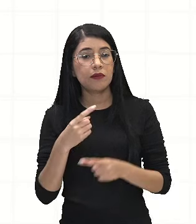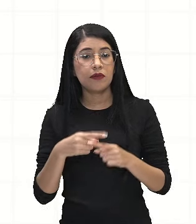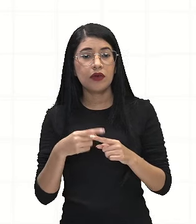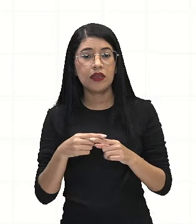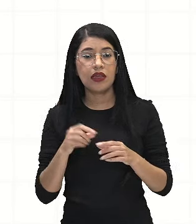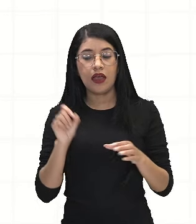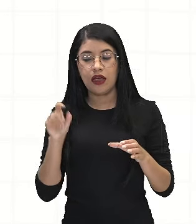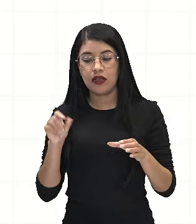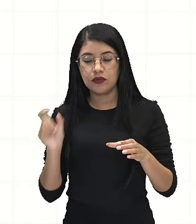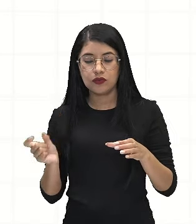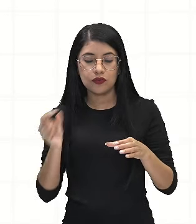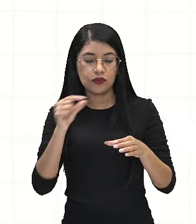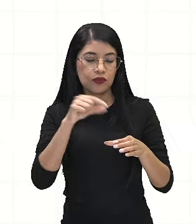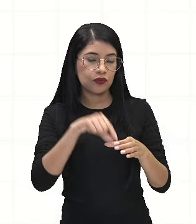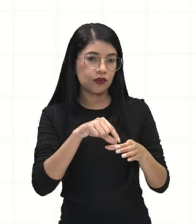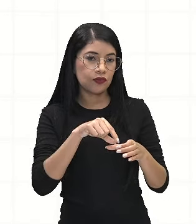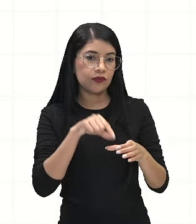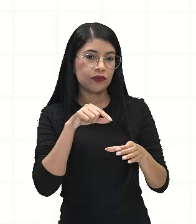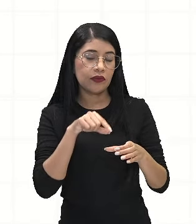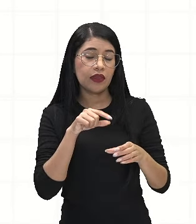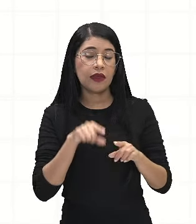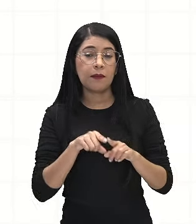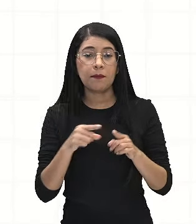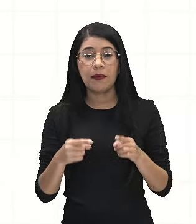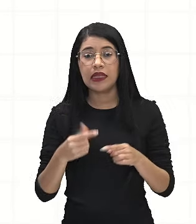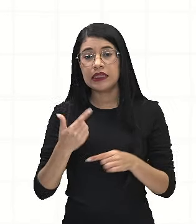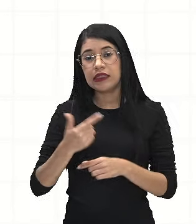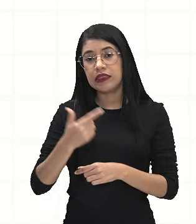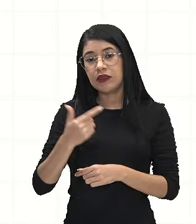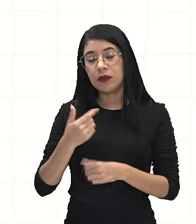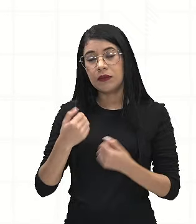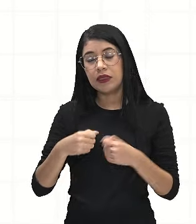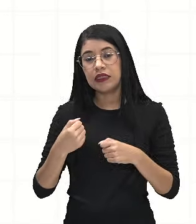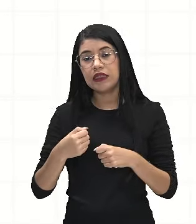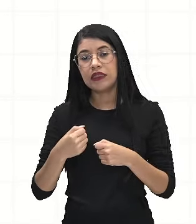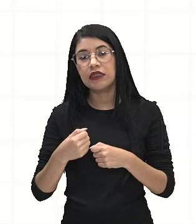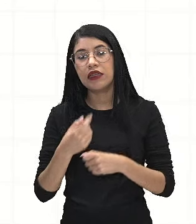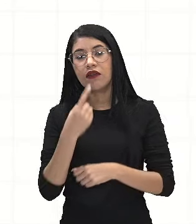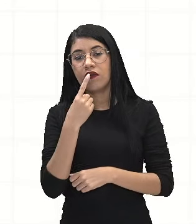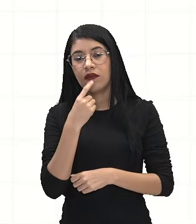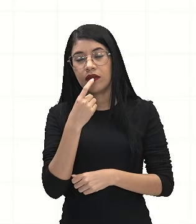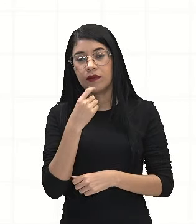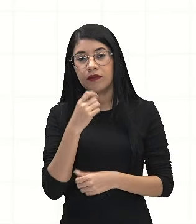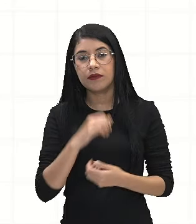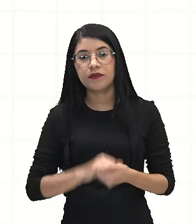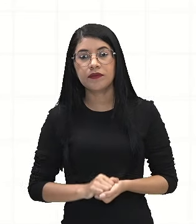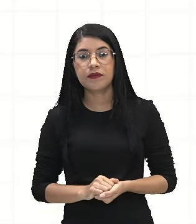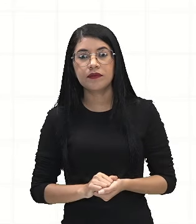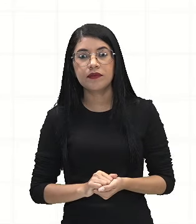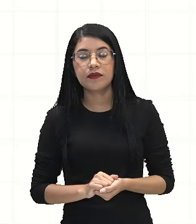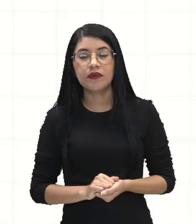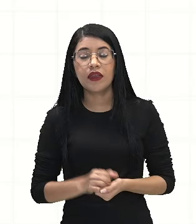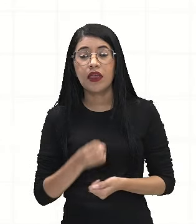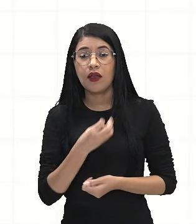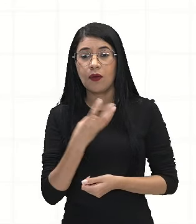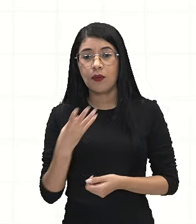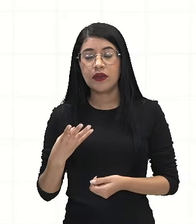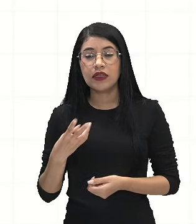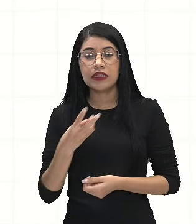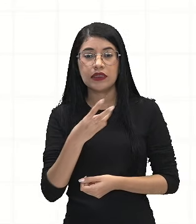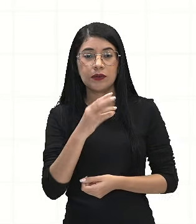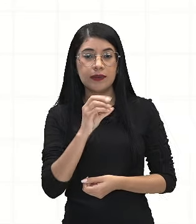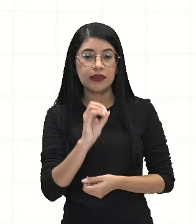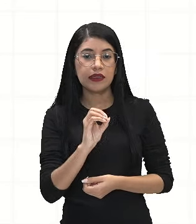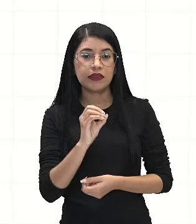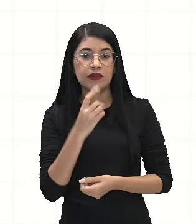bola. Só que agora, para a segunda bola, ele quer que saiam bolas vermelhas. E bolas vermelhas, eu tenho 30 opções.